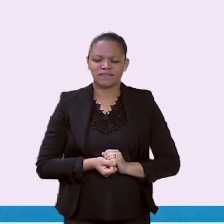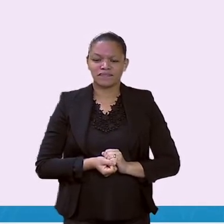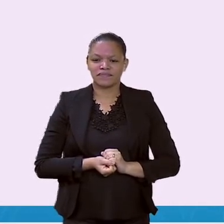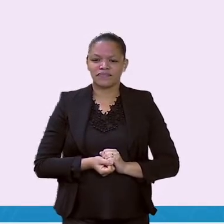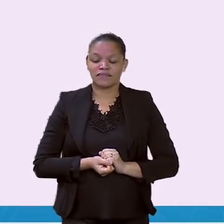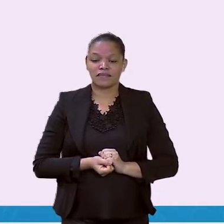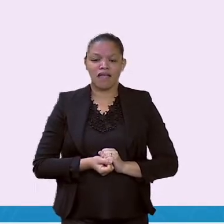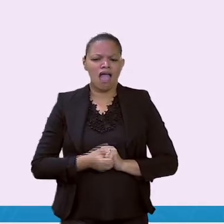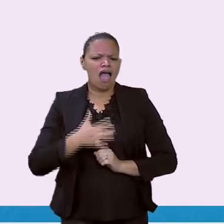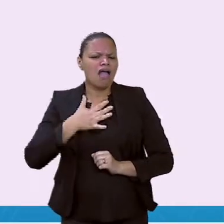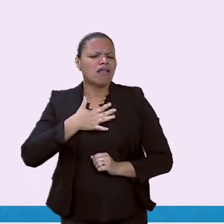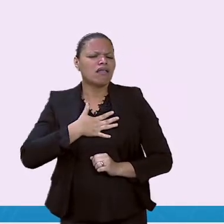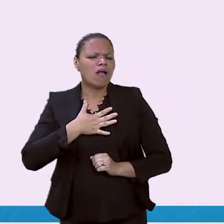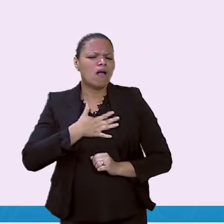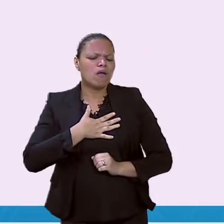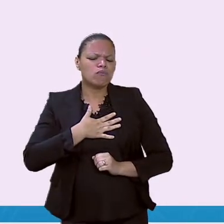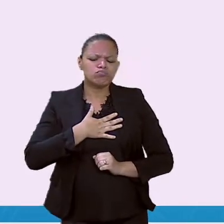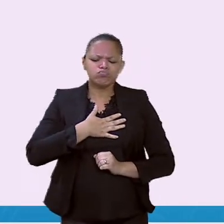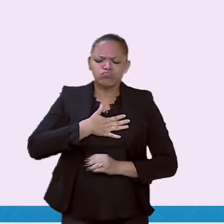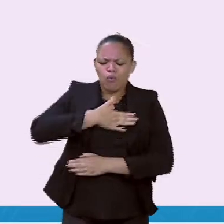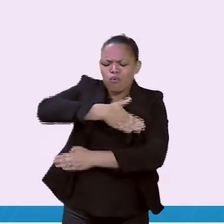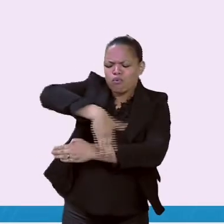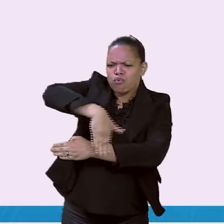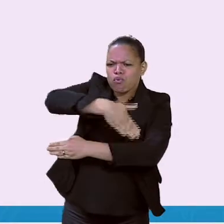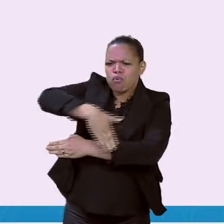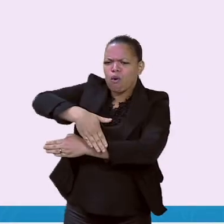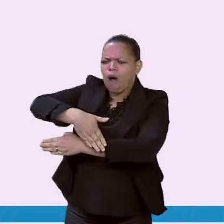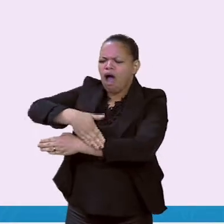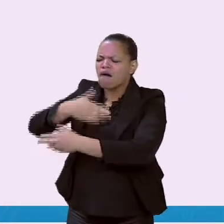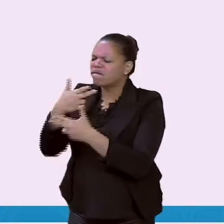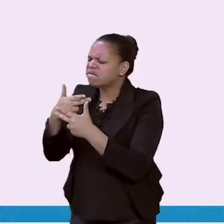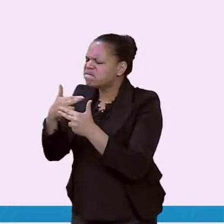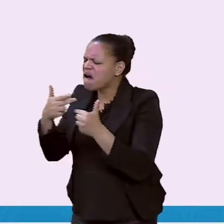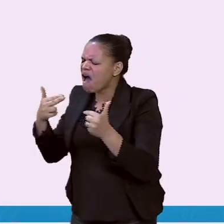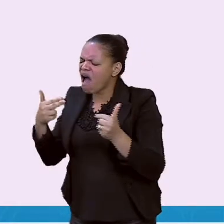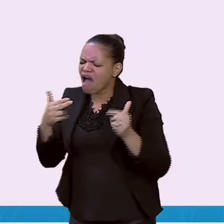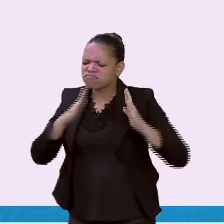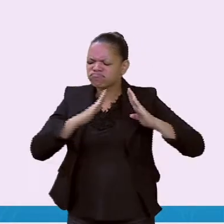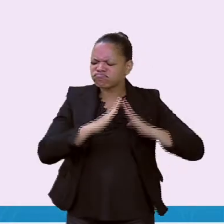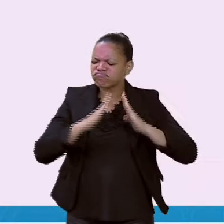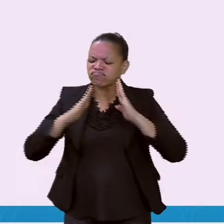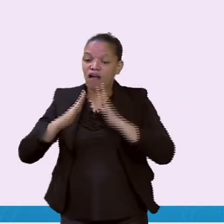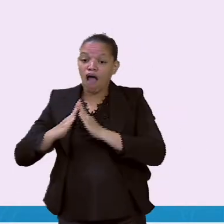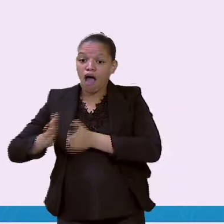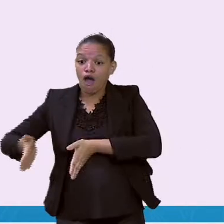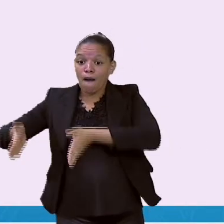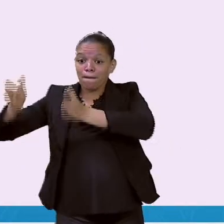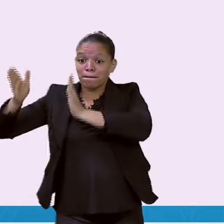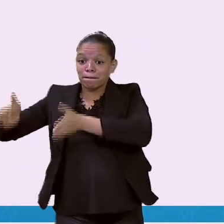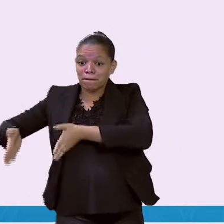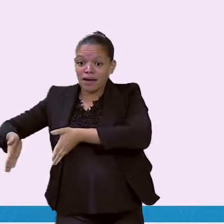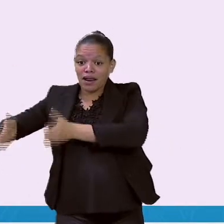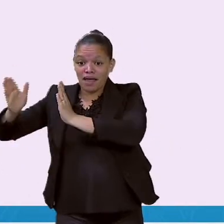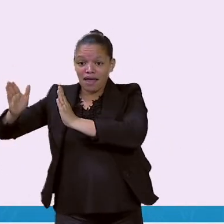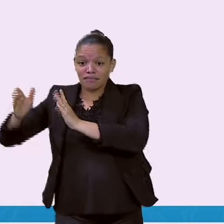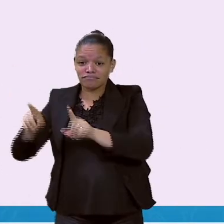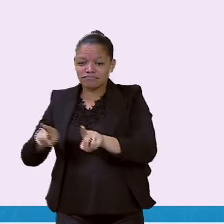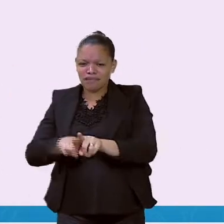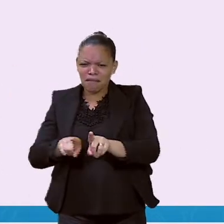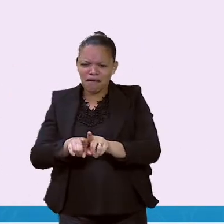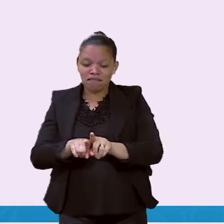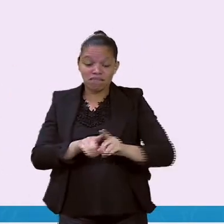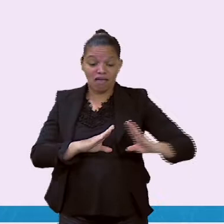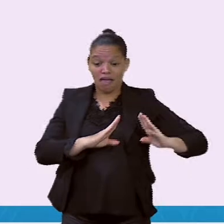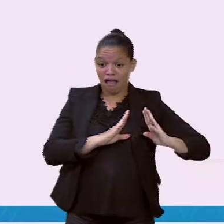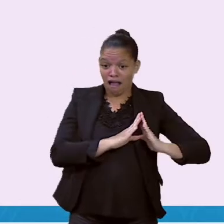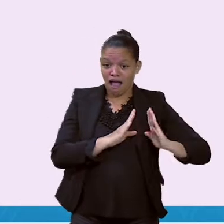Na minha rua, tem uma poção de casas e prédios. Tem casas que servem para